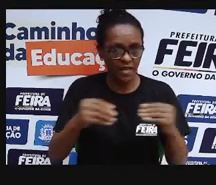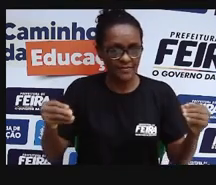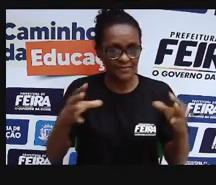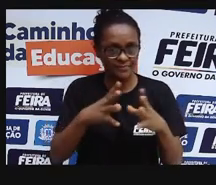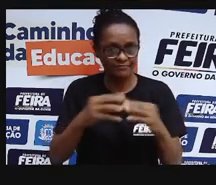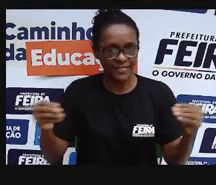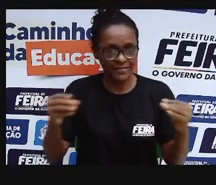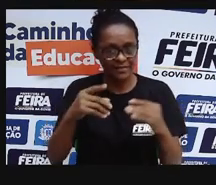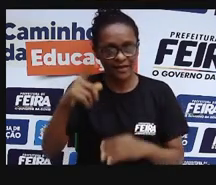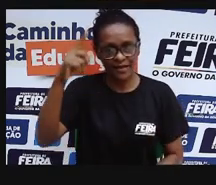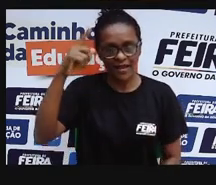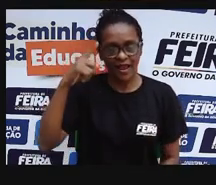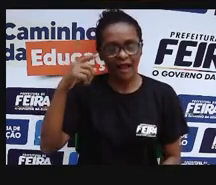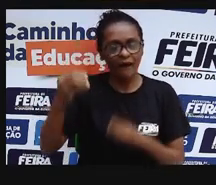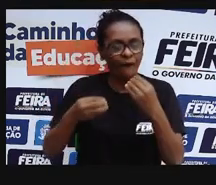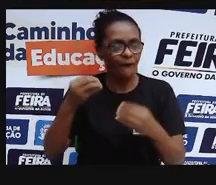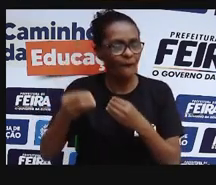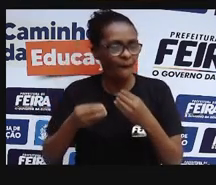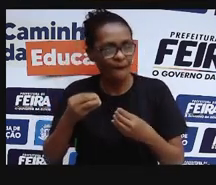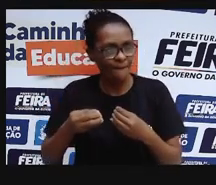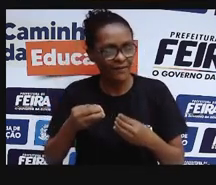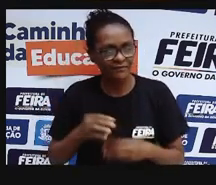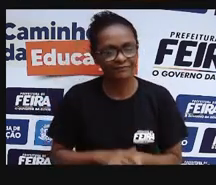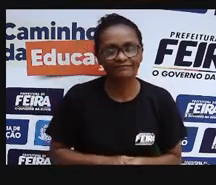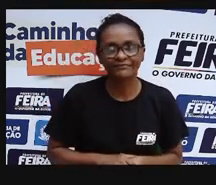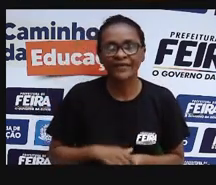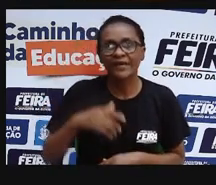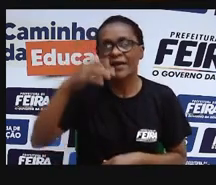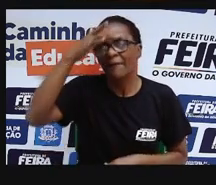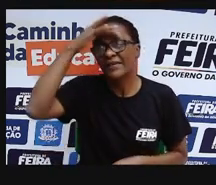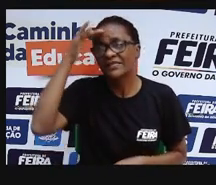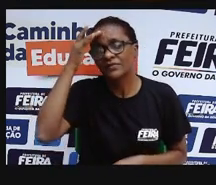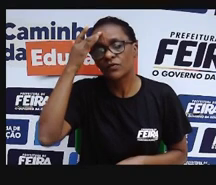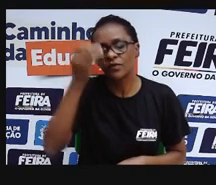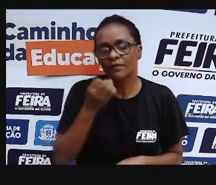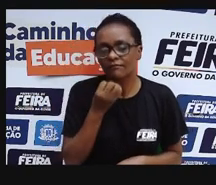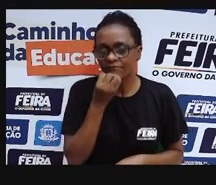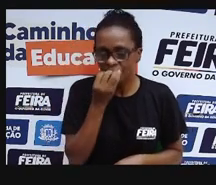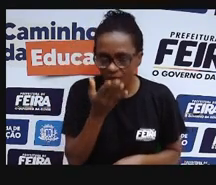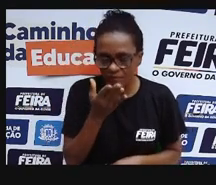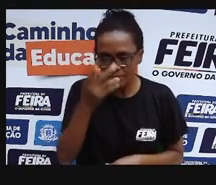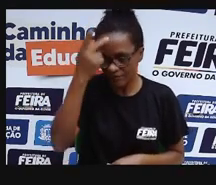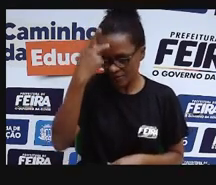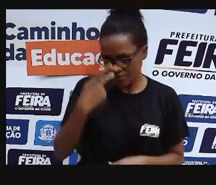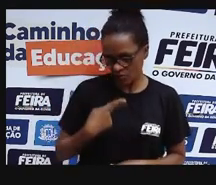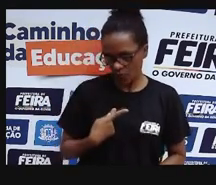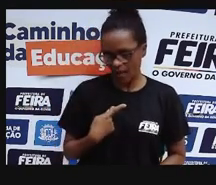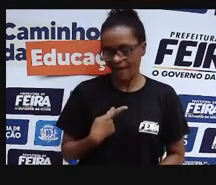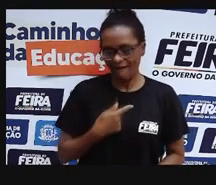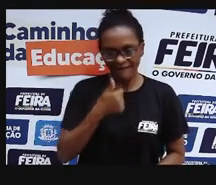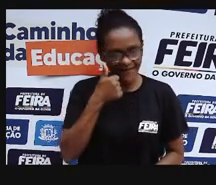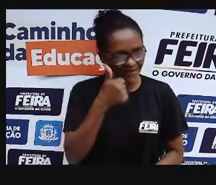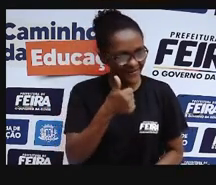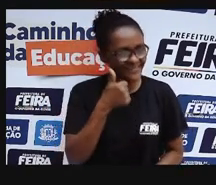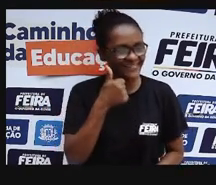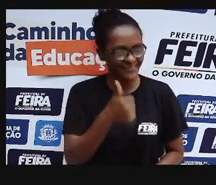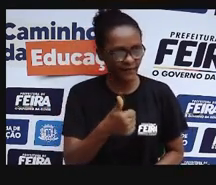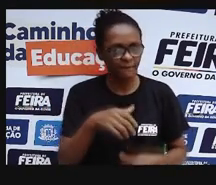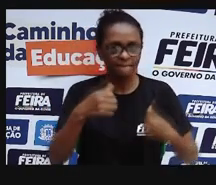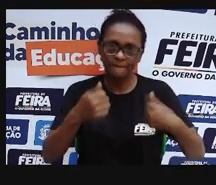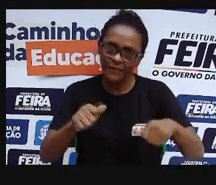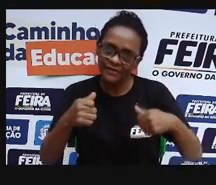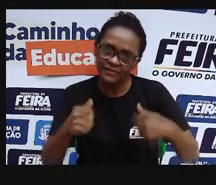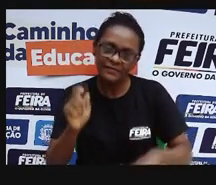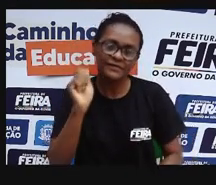espiritual é o estado que eu fico quando eu estou de bem, vamos dizer assim, comigo mesmo. E pra eu estar de bem comigo